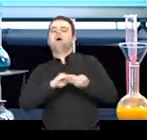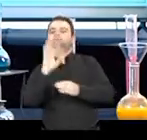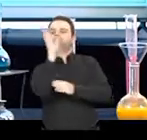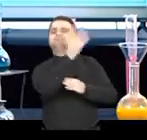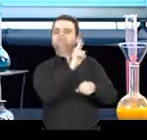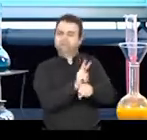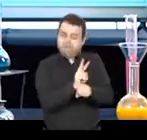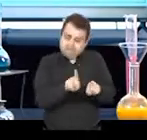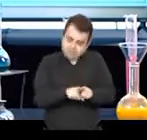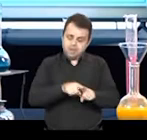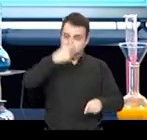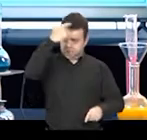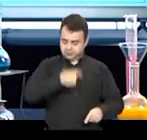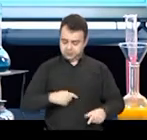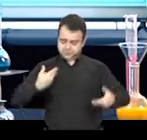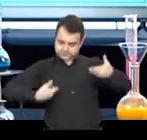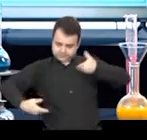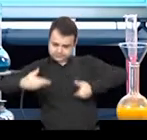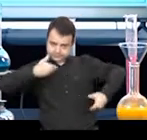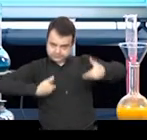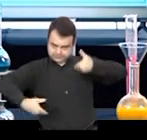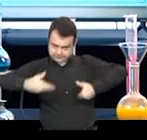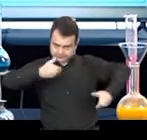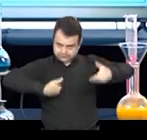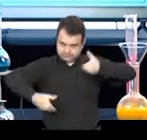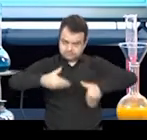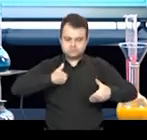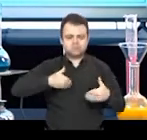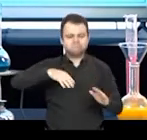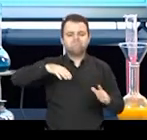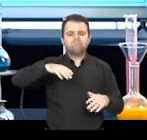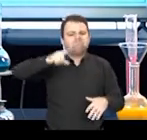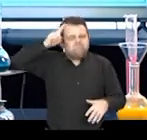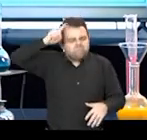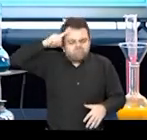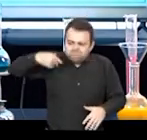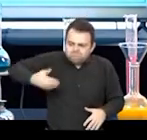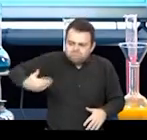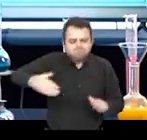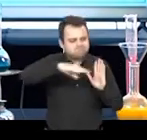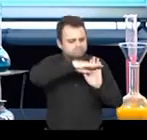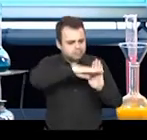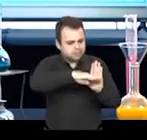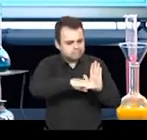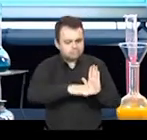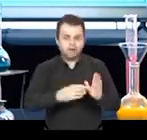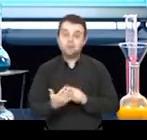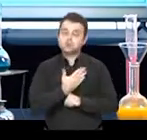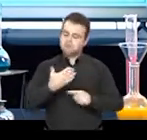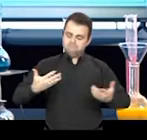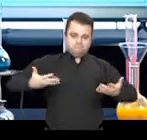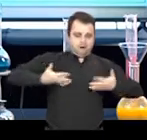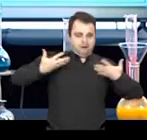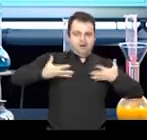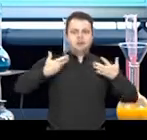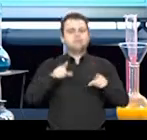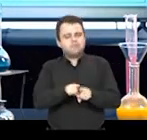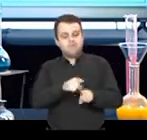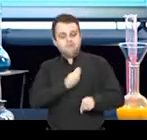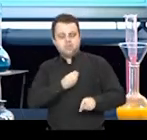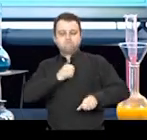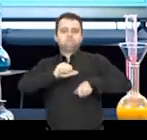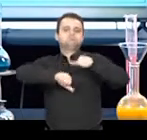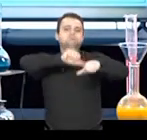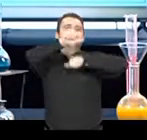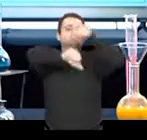e de você próprio, através do estabelecimento de uma rotina que deixe você mais feliz e modifique a